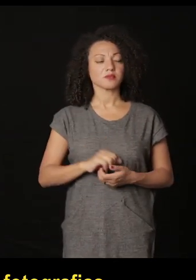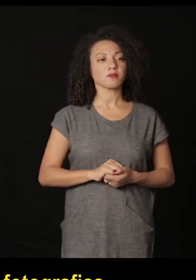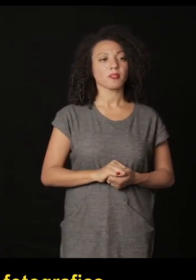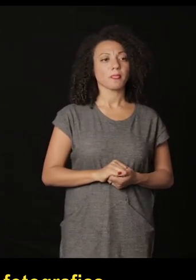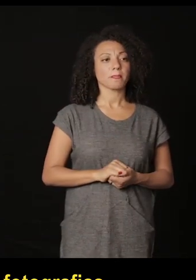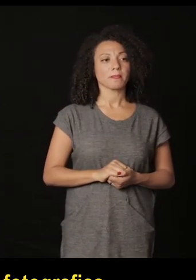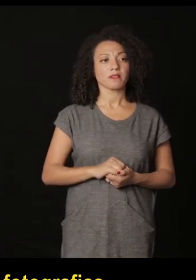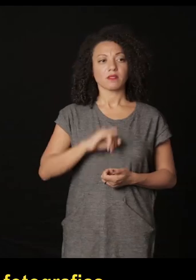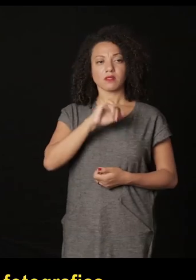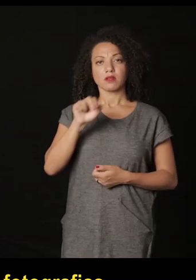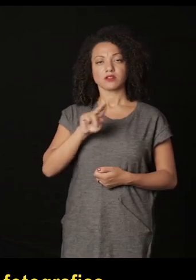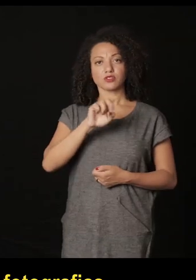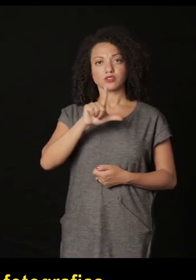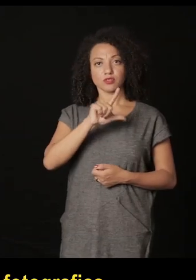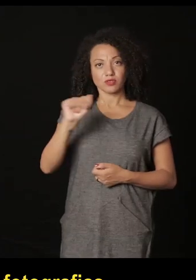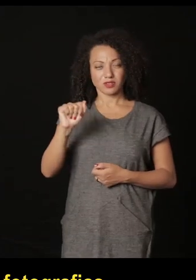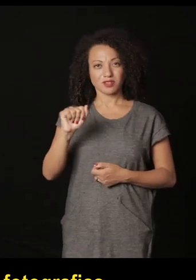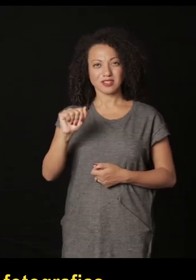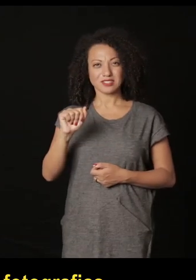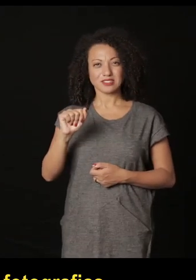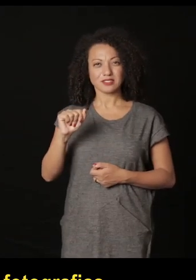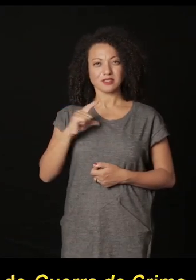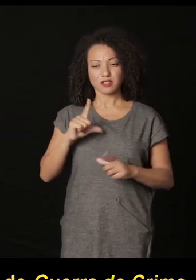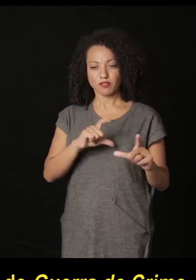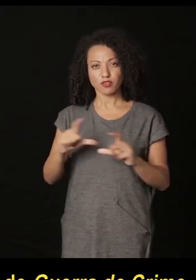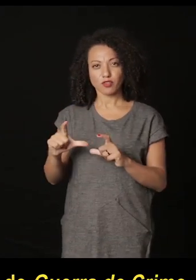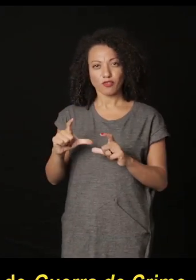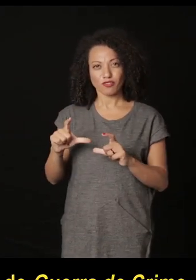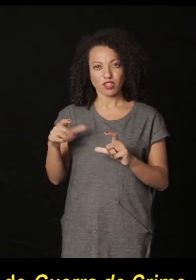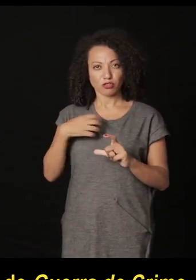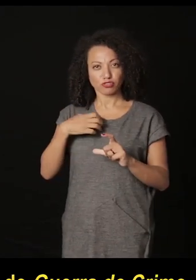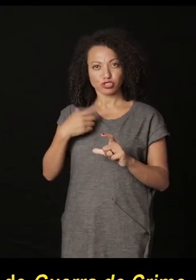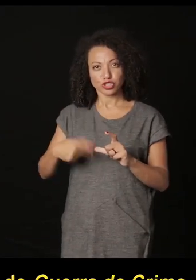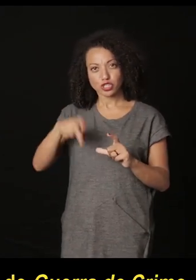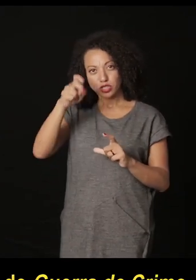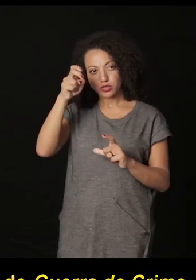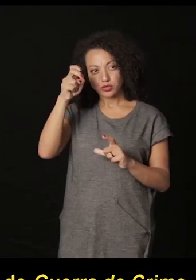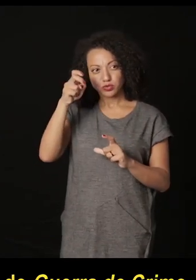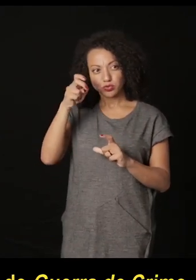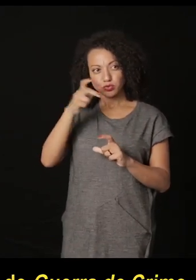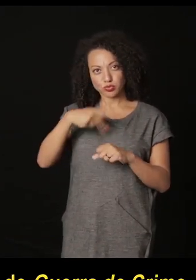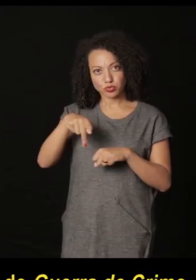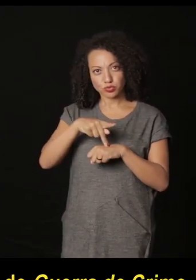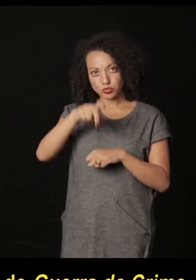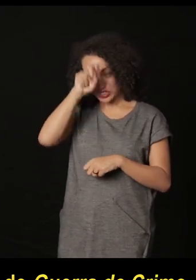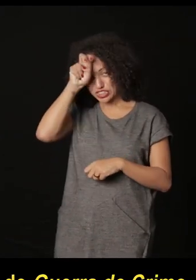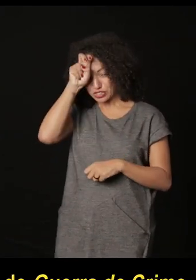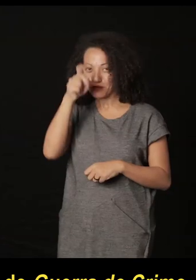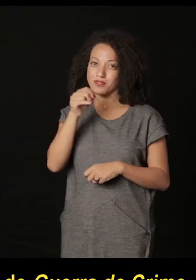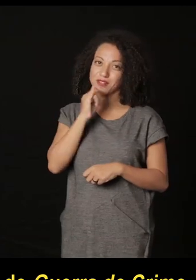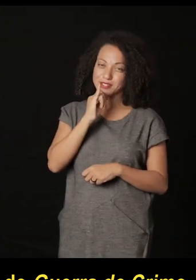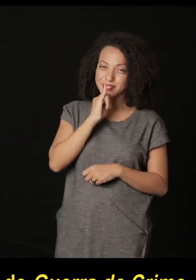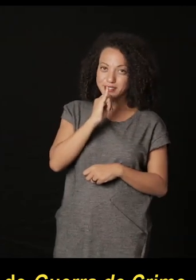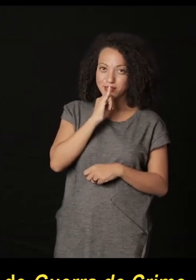clasificação egípcia por exemplo para Ducan ou do departamento